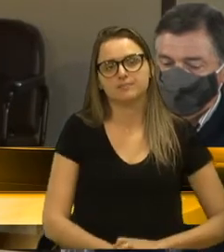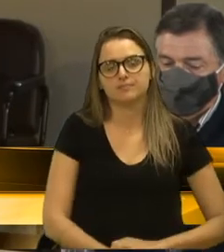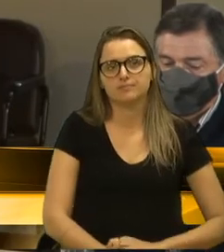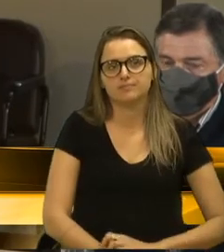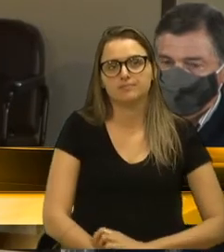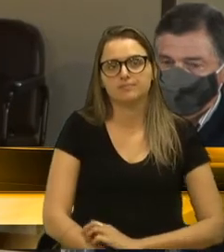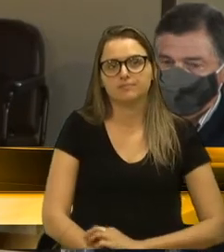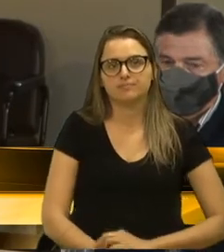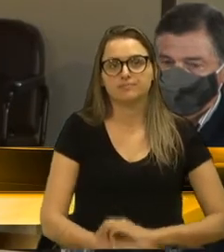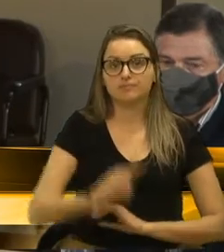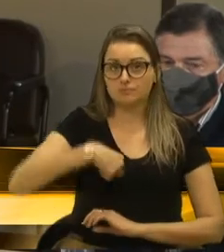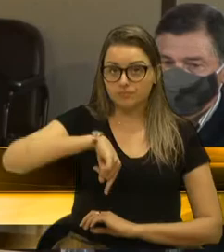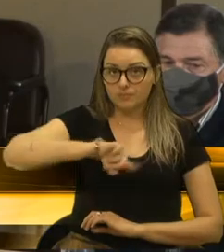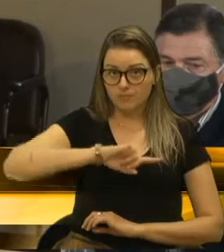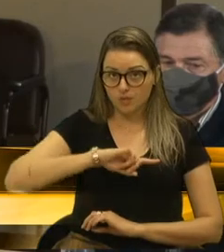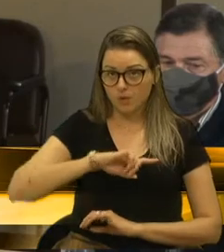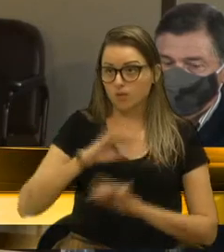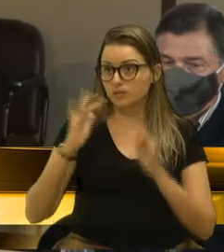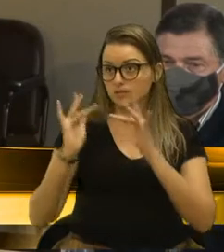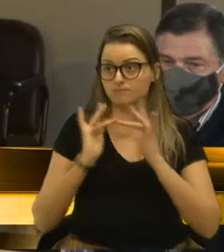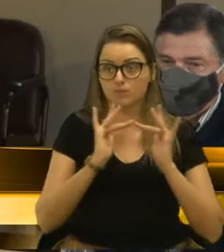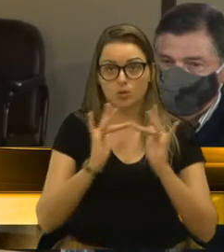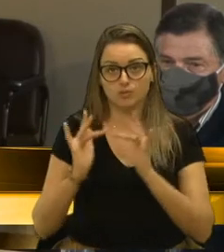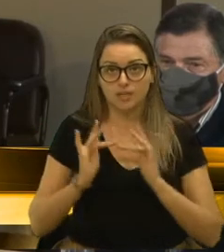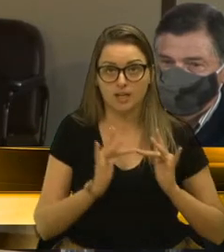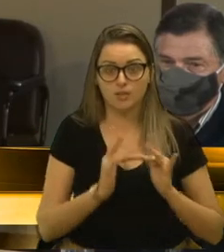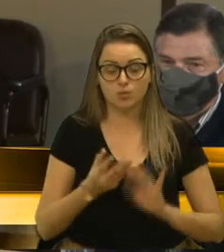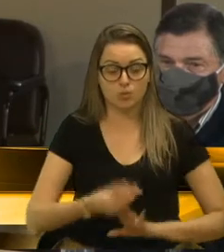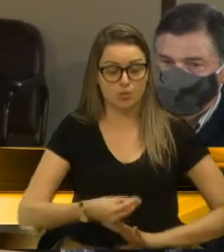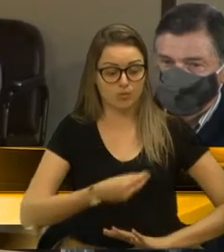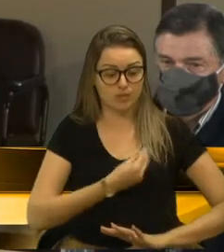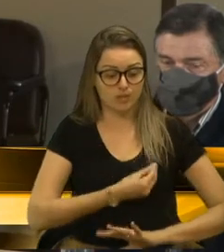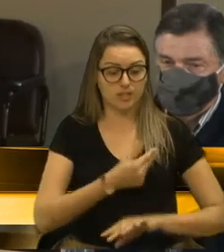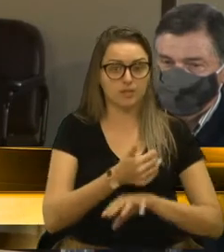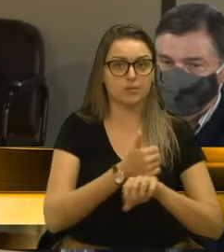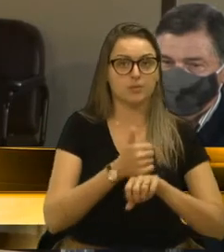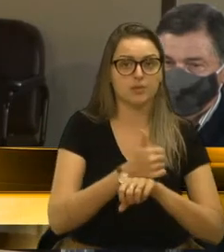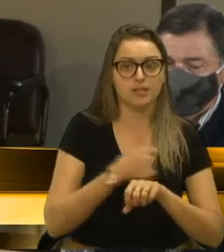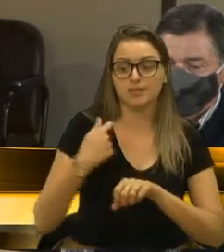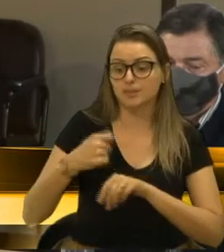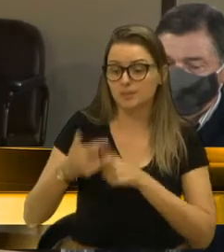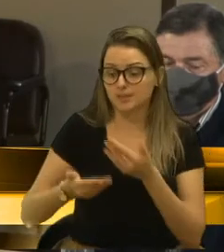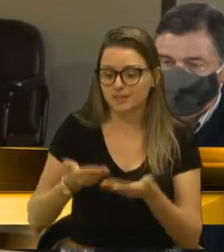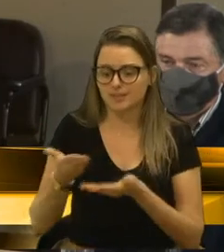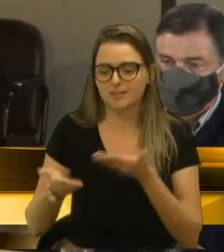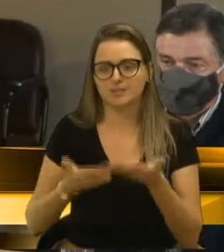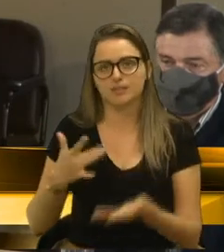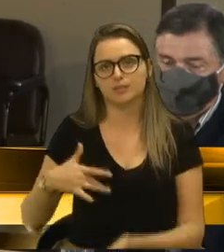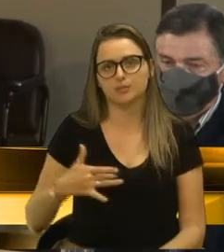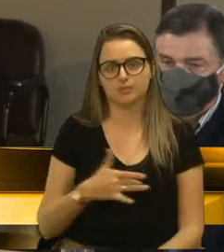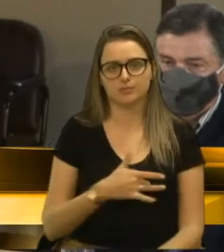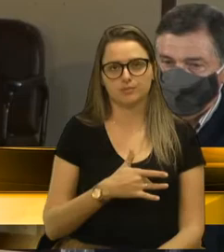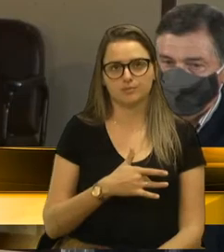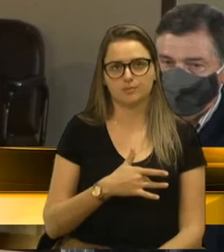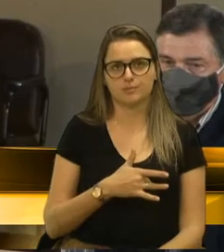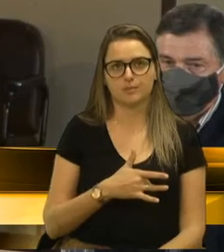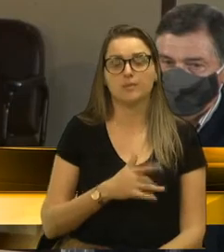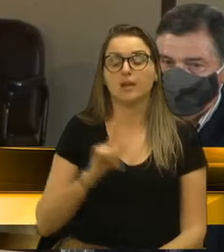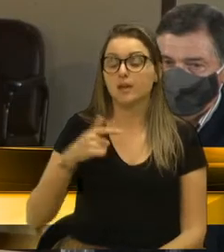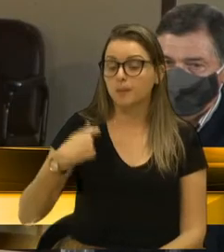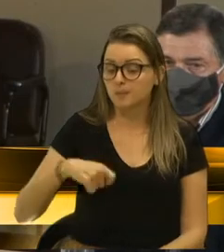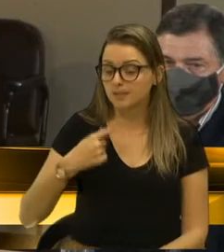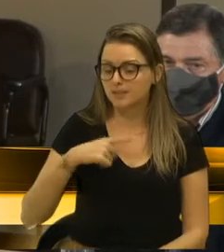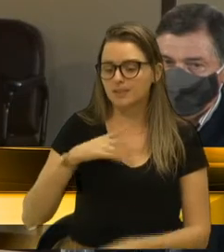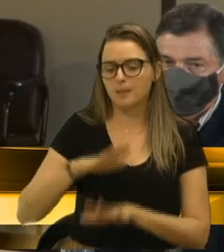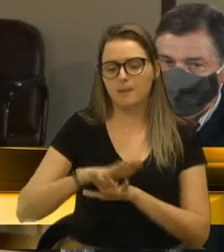Nós estamos lidando com vidas. Vidas de trabalhadores e de pessoas que precisam do atendimento da saúde. Então é preciso ter